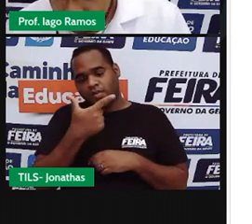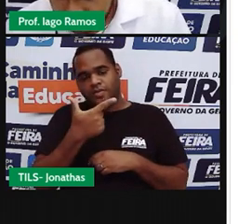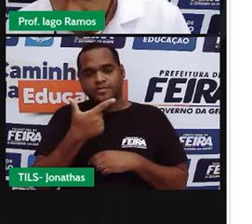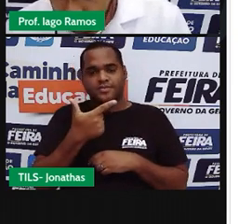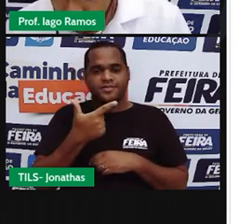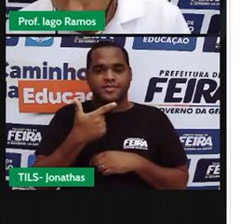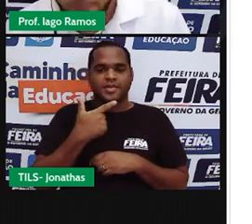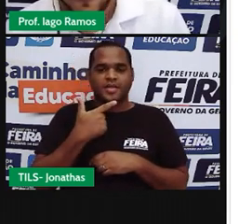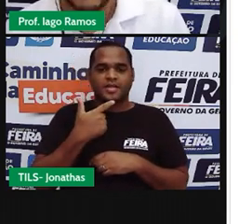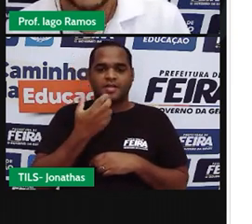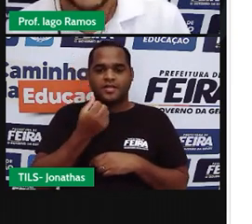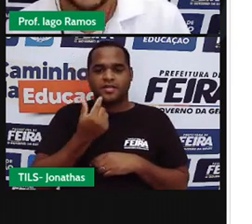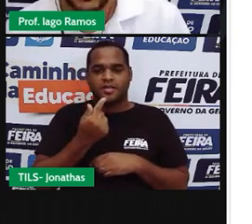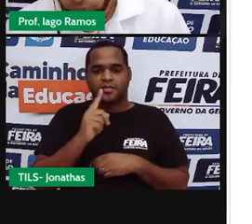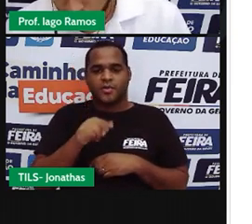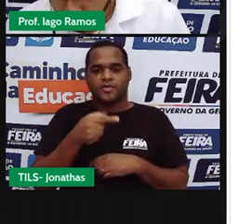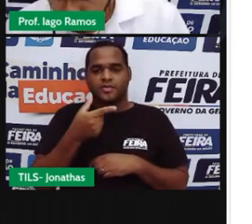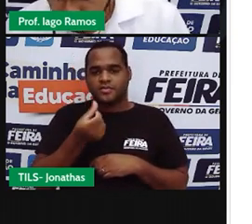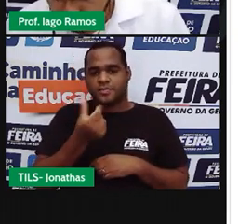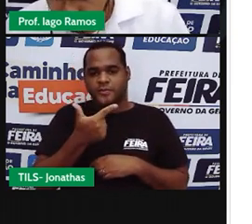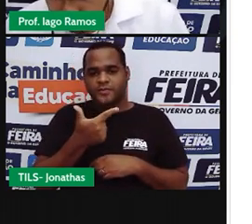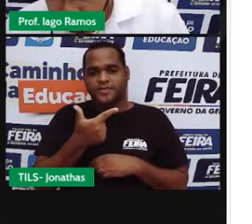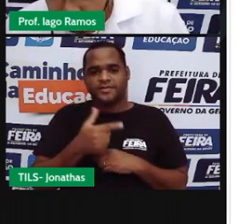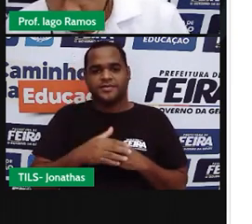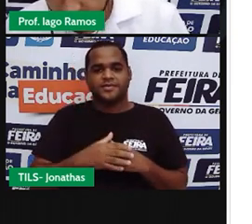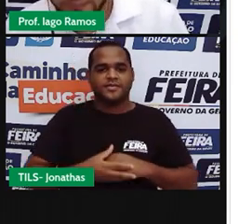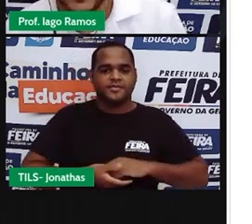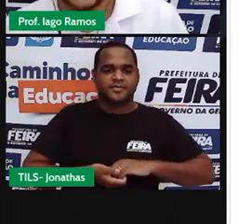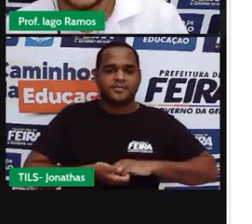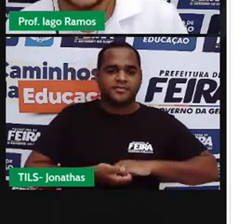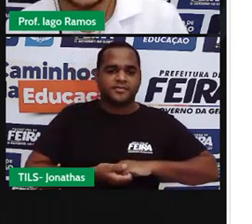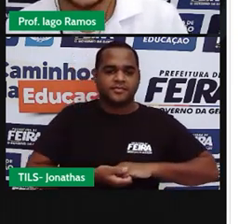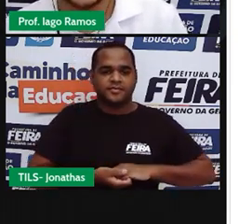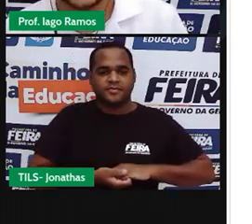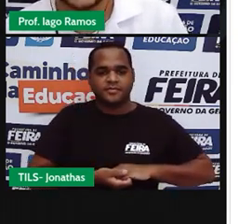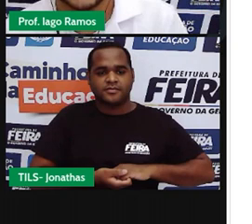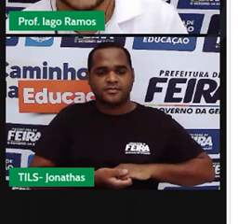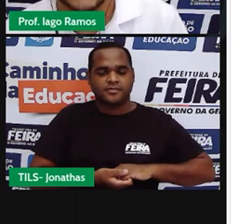67,62.